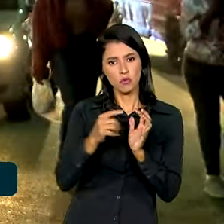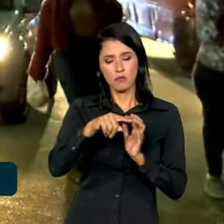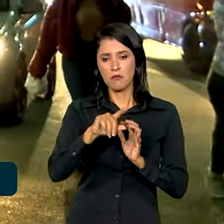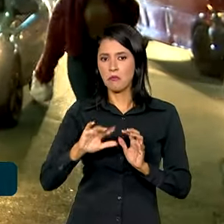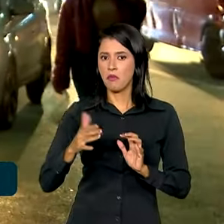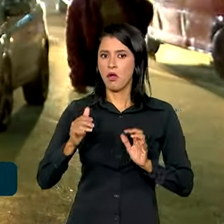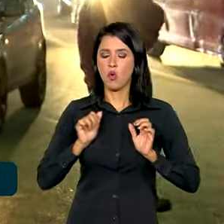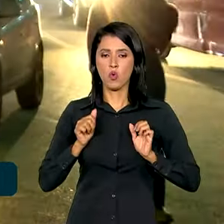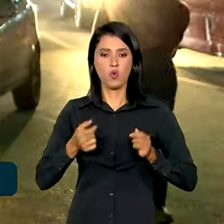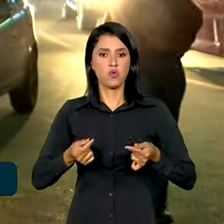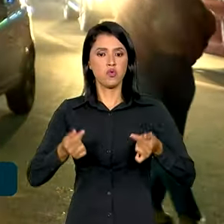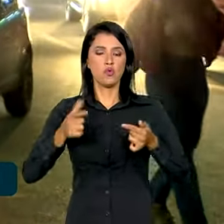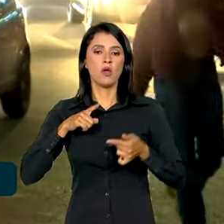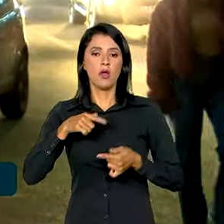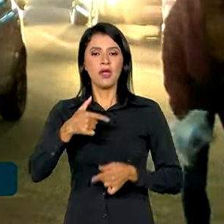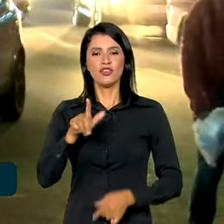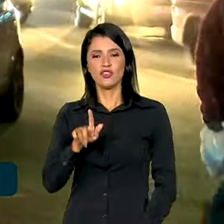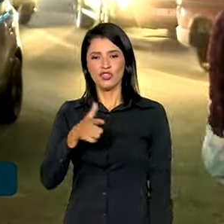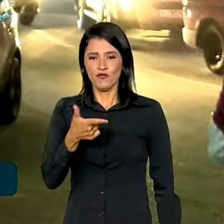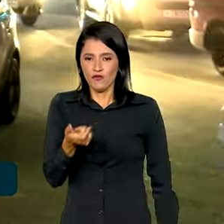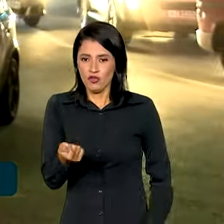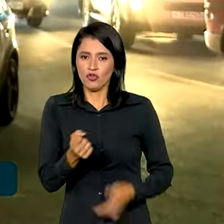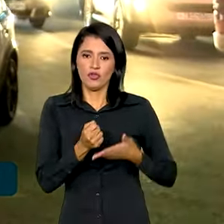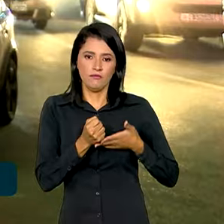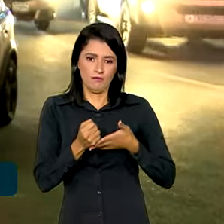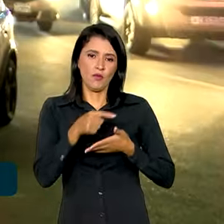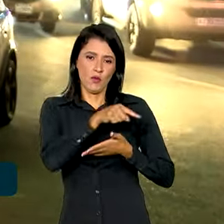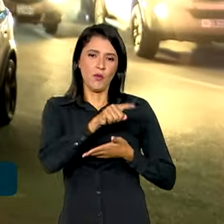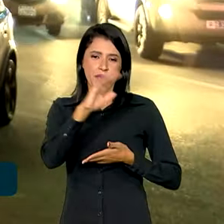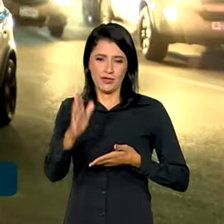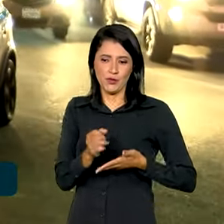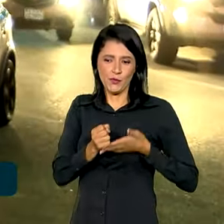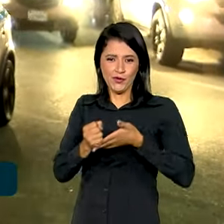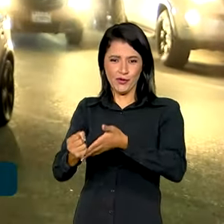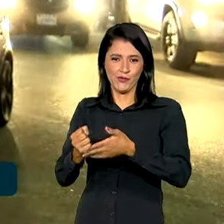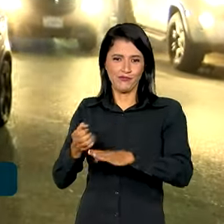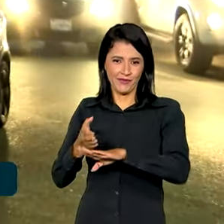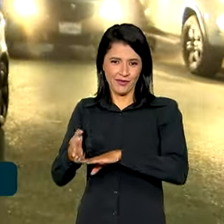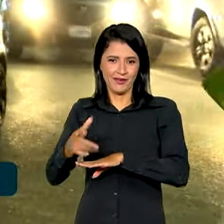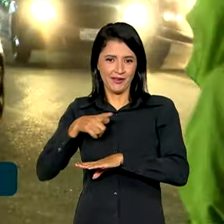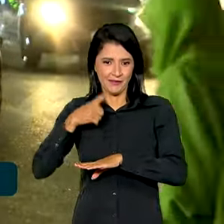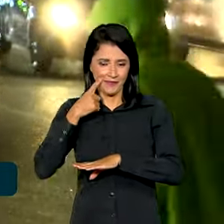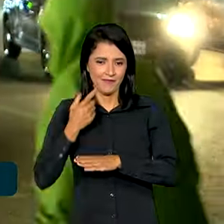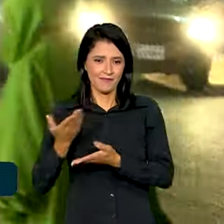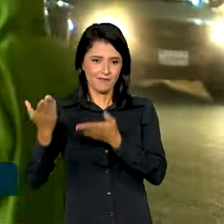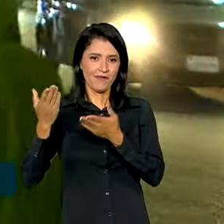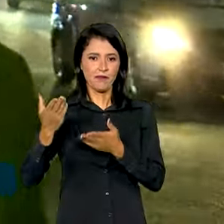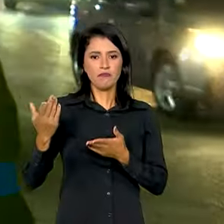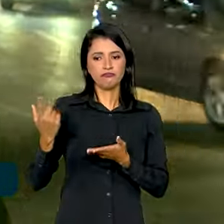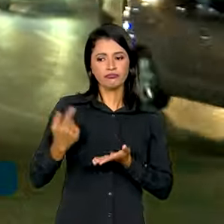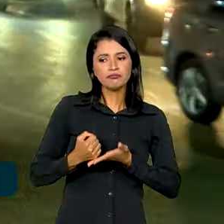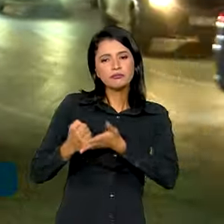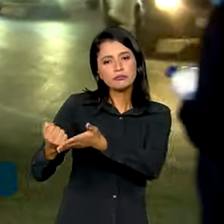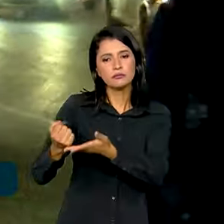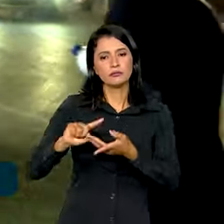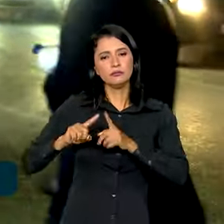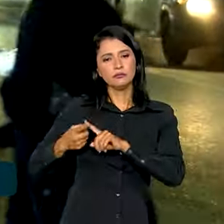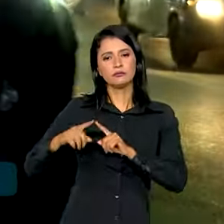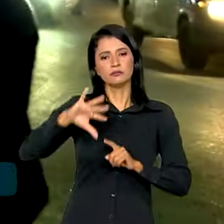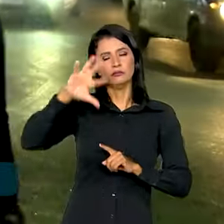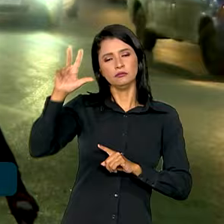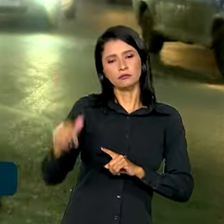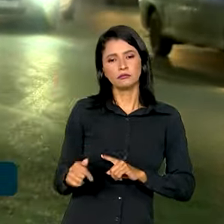Economias do Mundo, o G20, com o apoio do Brasil. O retorno das relações com o continente africano e a presidência